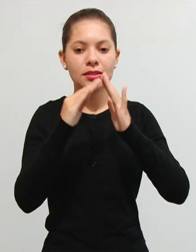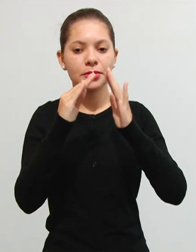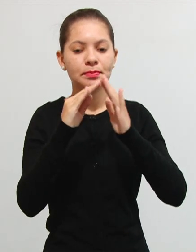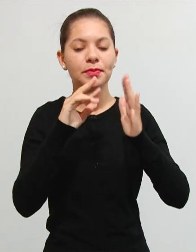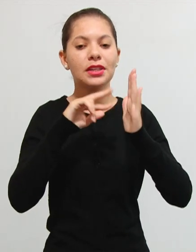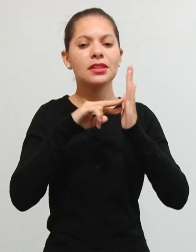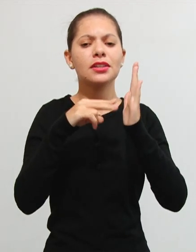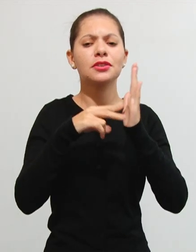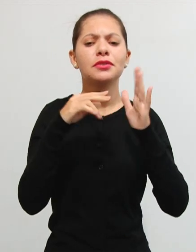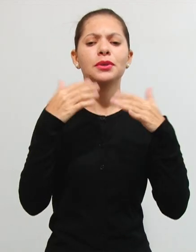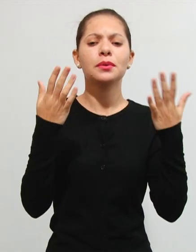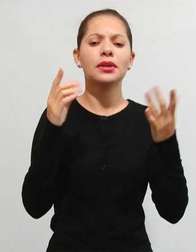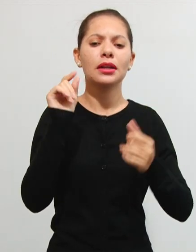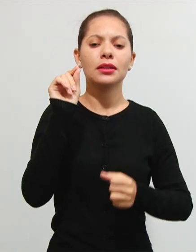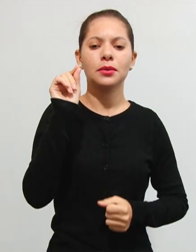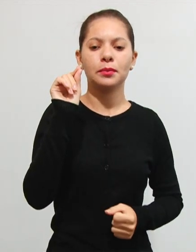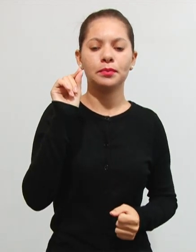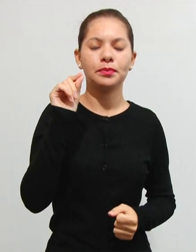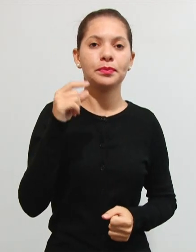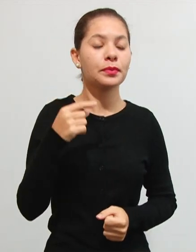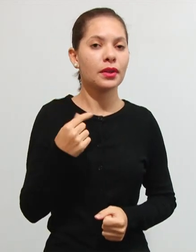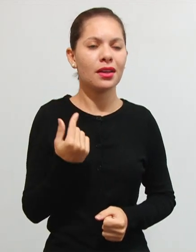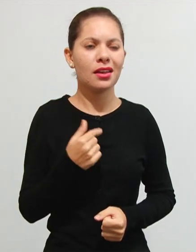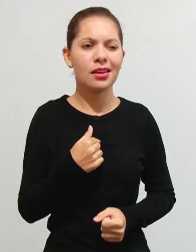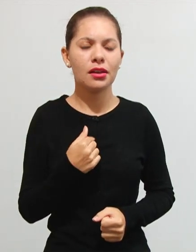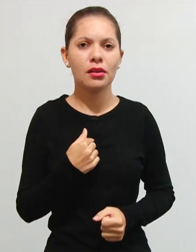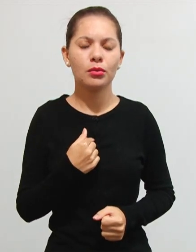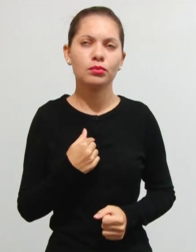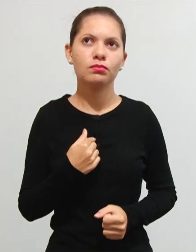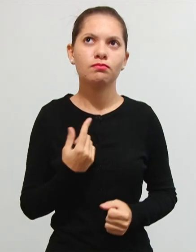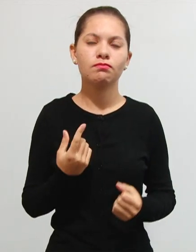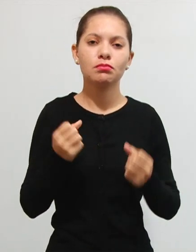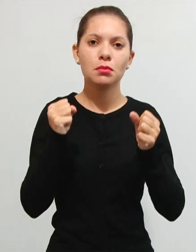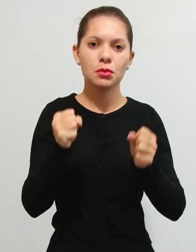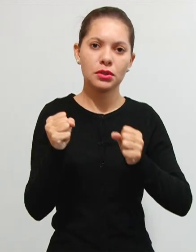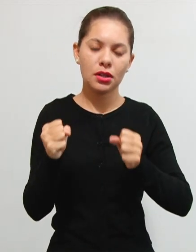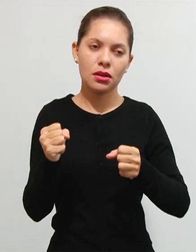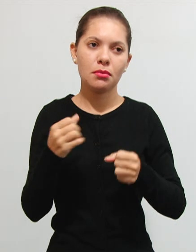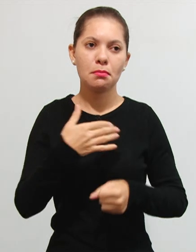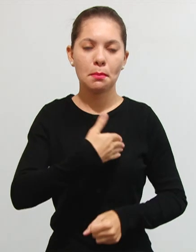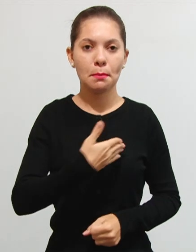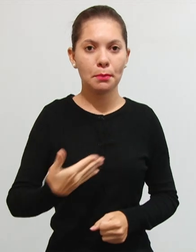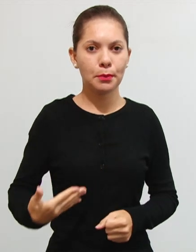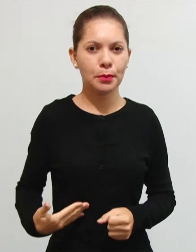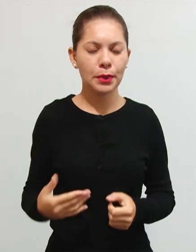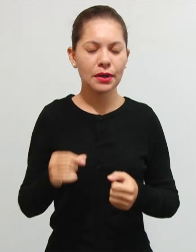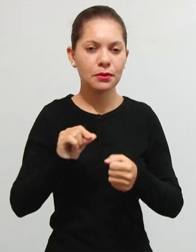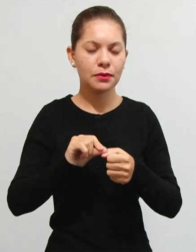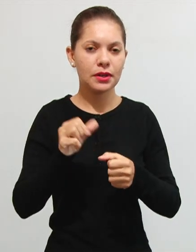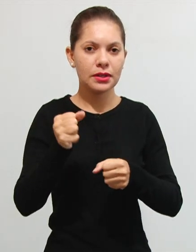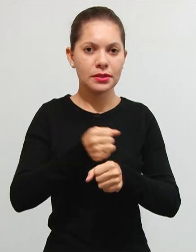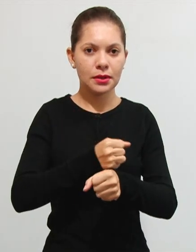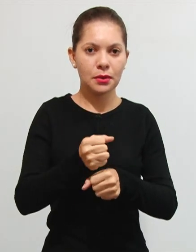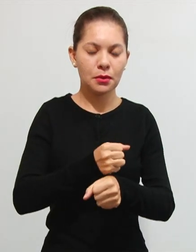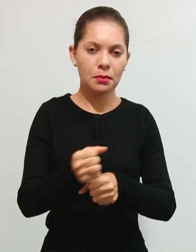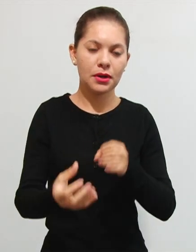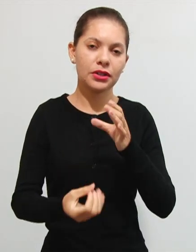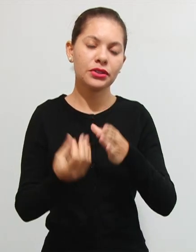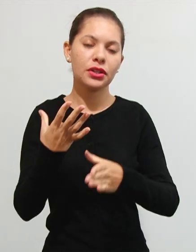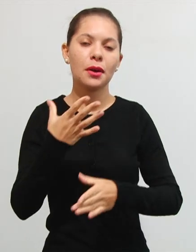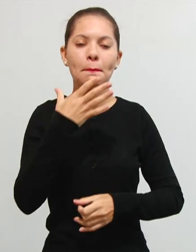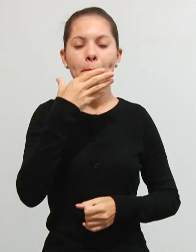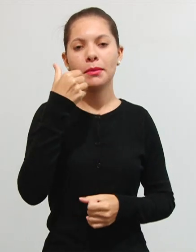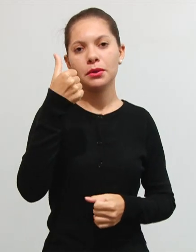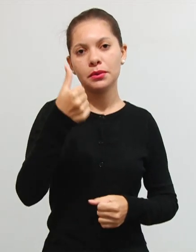dizer que quando o poder público faz aquela obra que vem gerar uma melhoria para